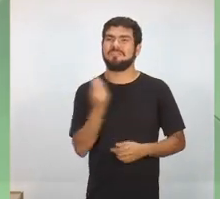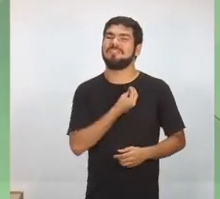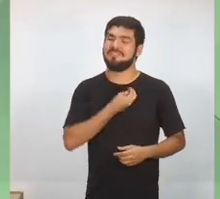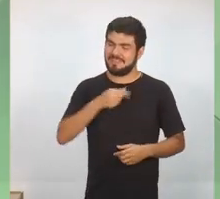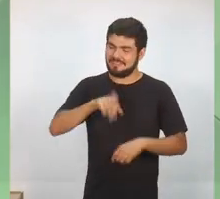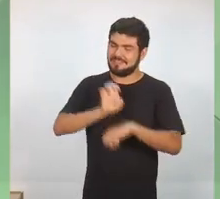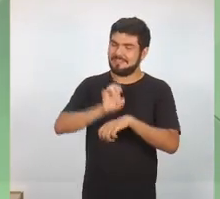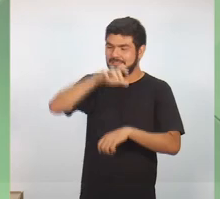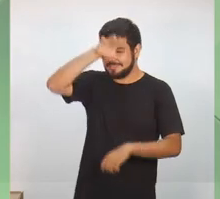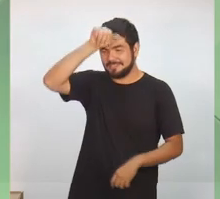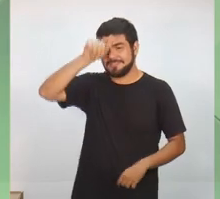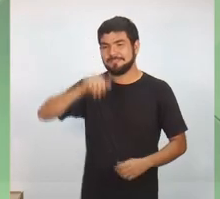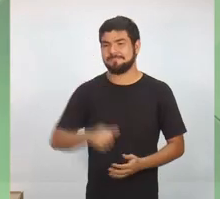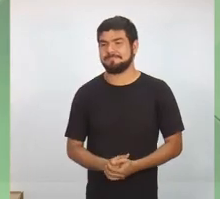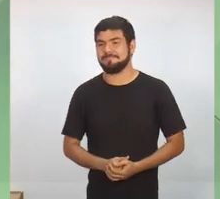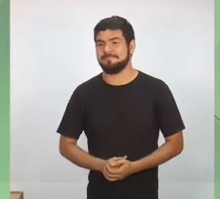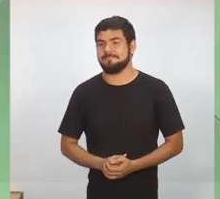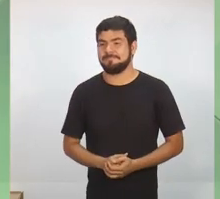no Estado do Amazonas.